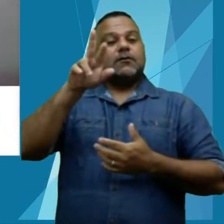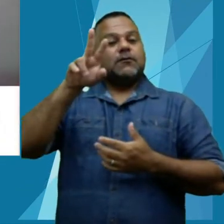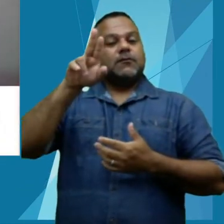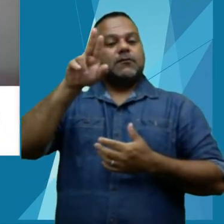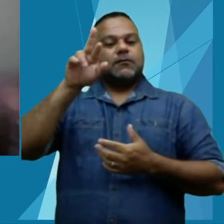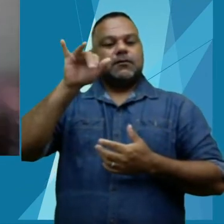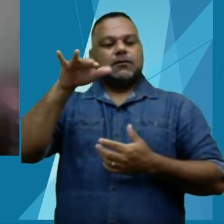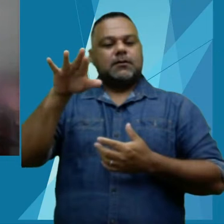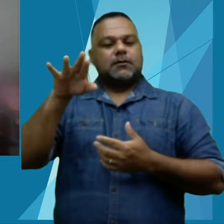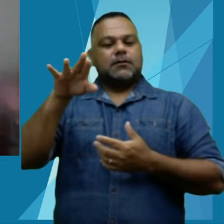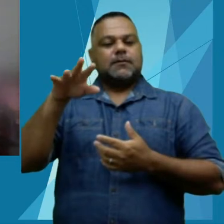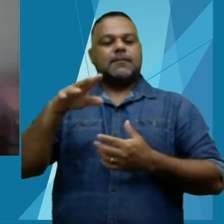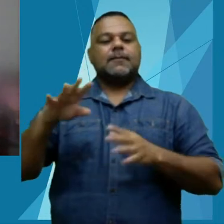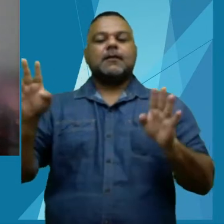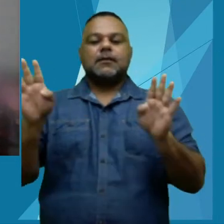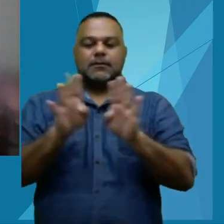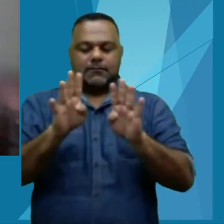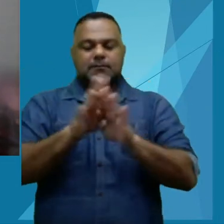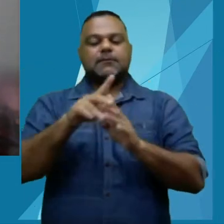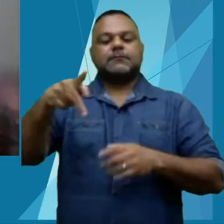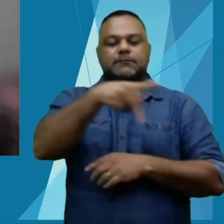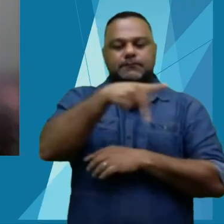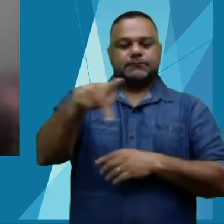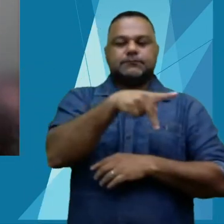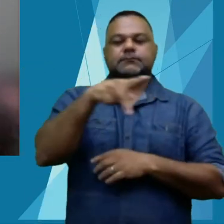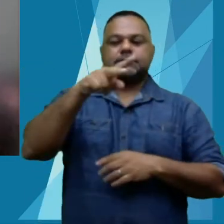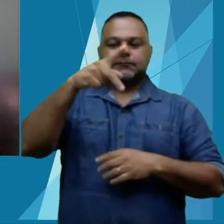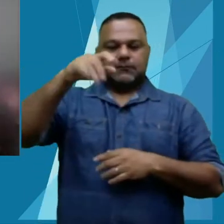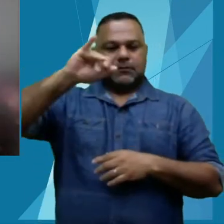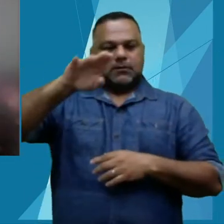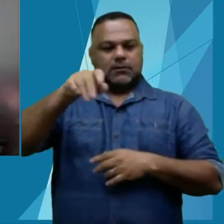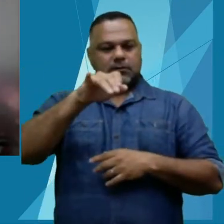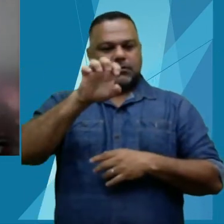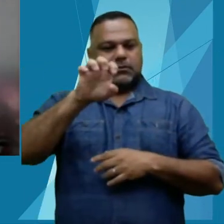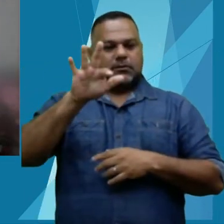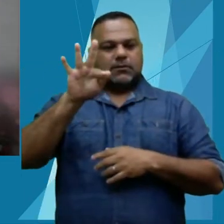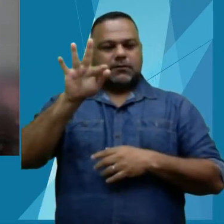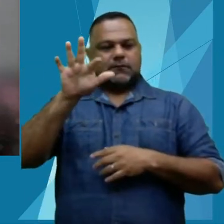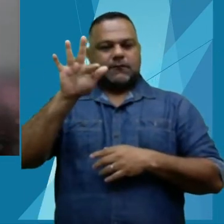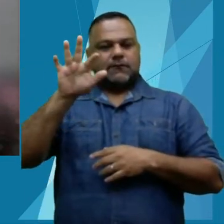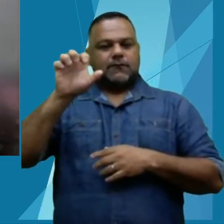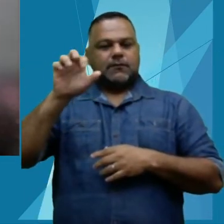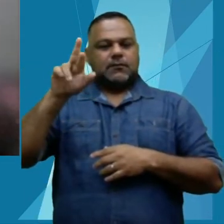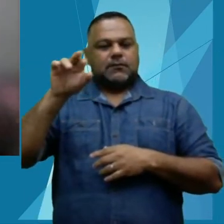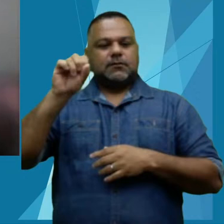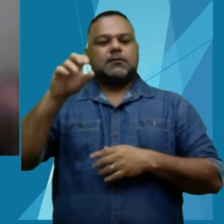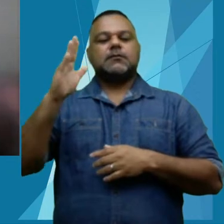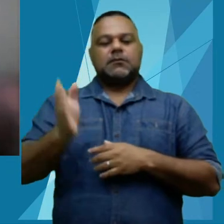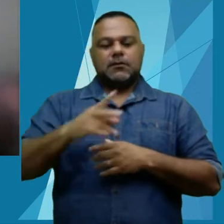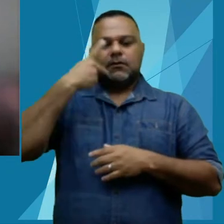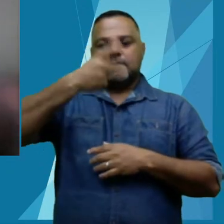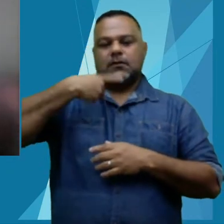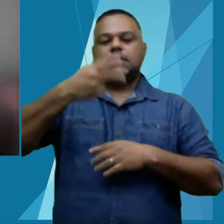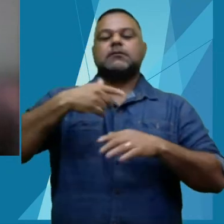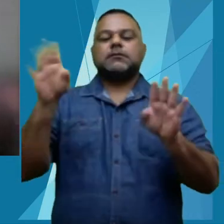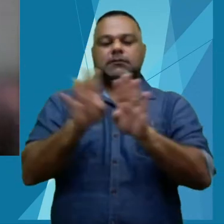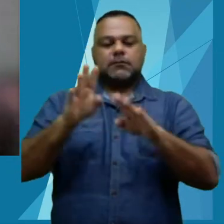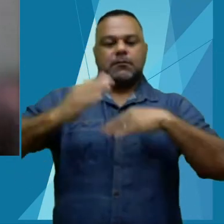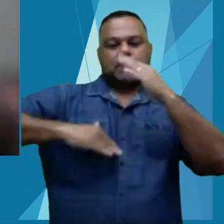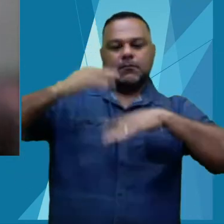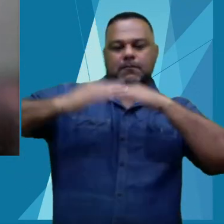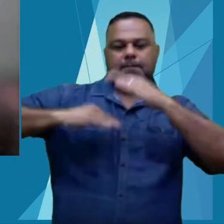professor Jefferson já mencionou, também representado pelos profissionais